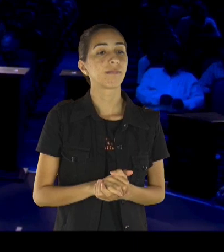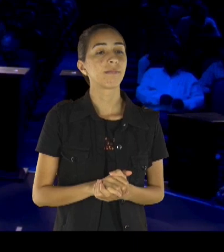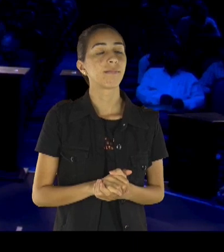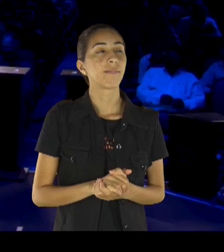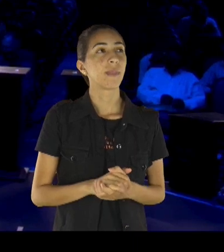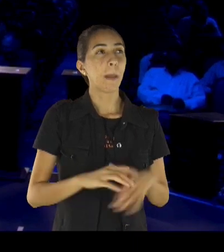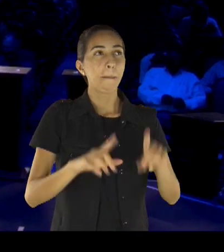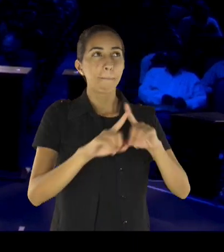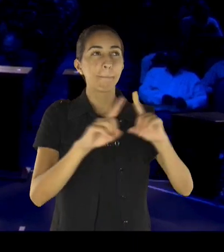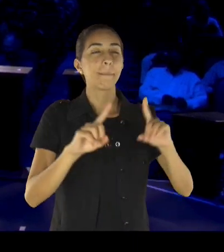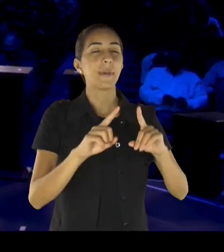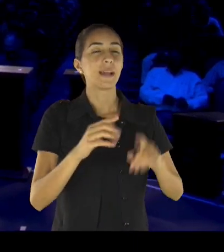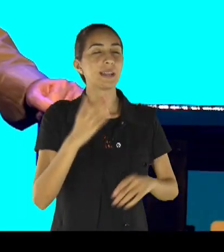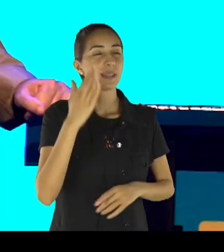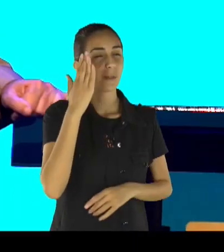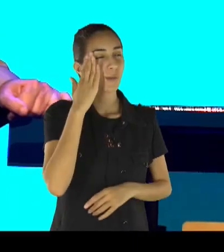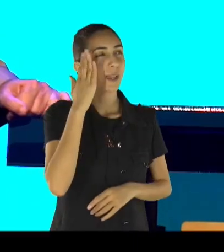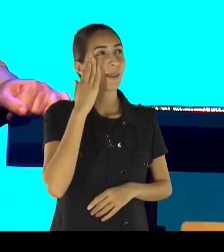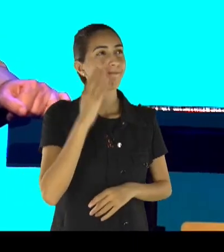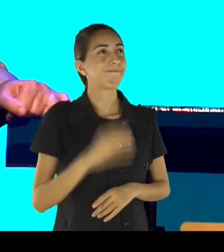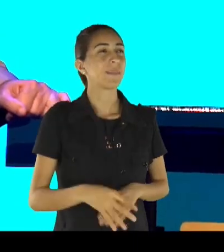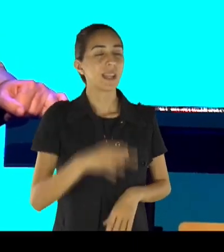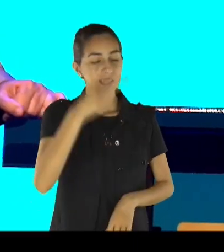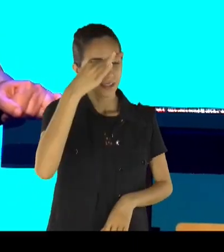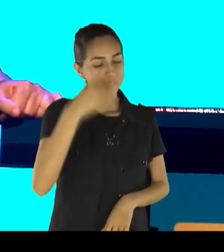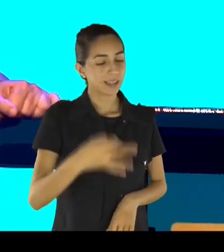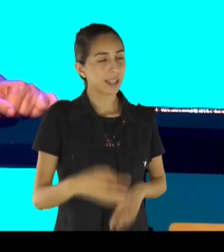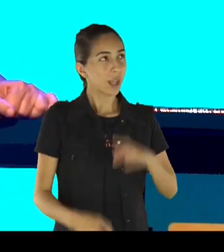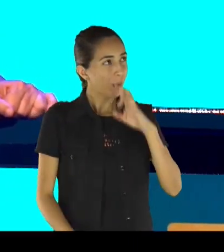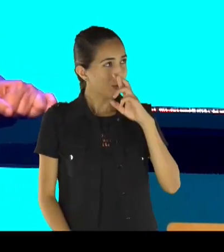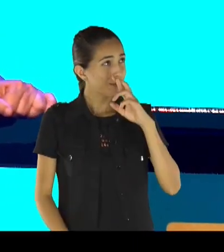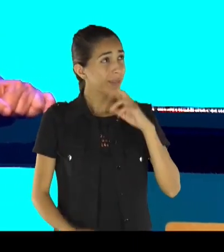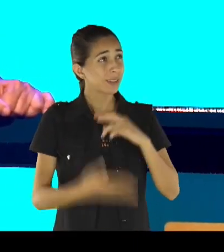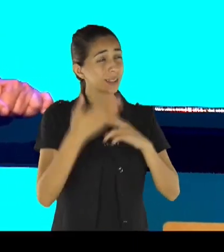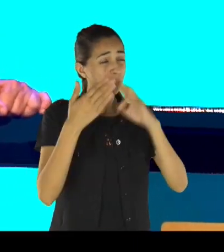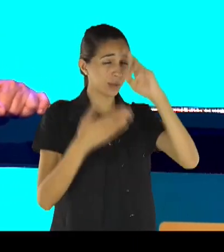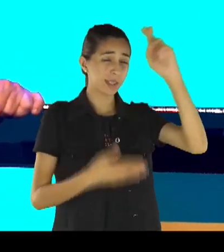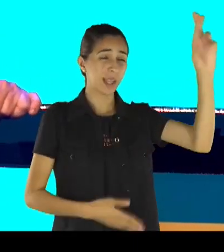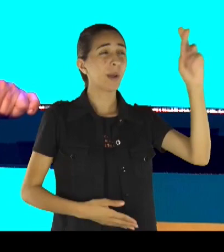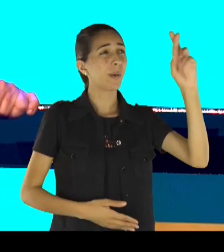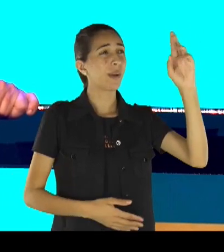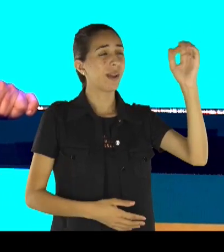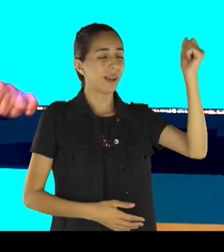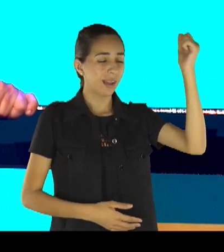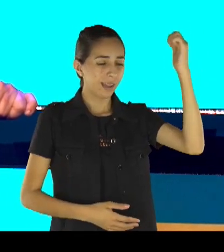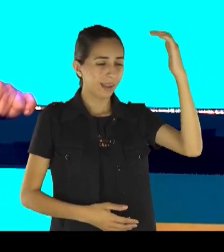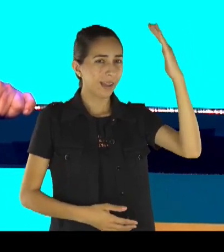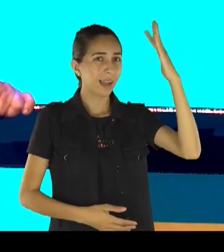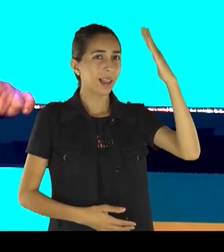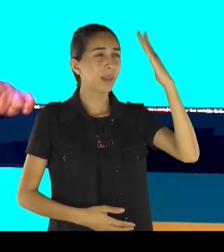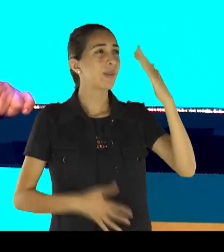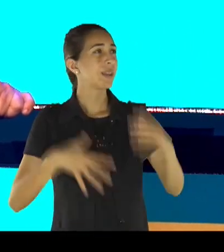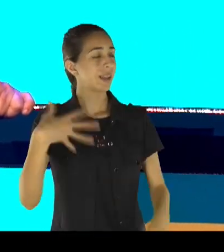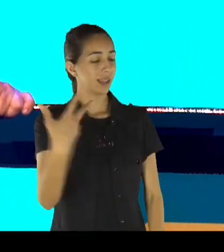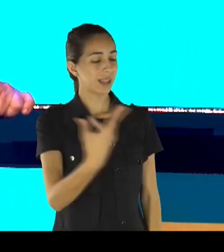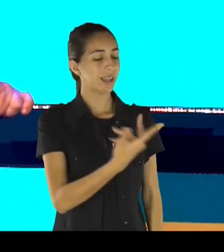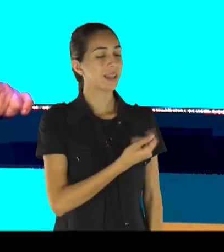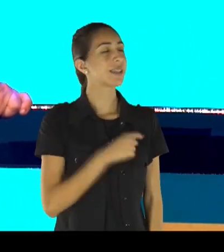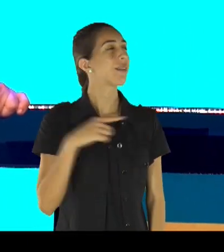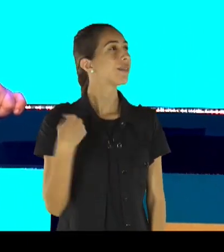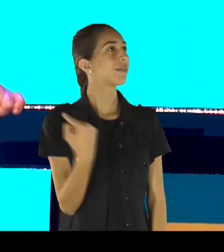mas o Senhor, é a nossa luz, o Senhor, é a nossa salvação, a quem nós vamos temer, nós temos que temer a nada,